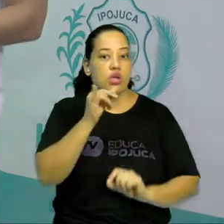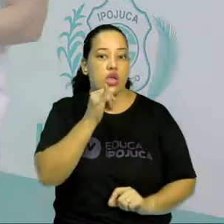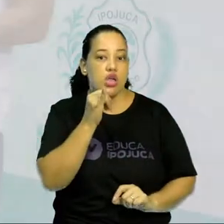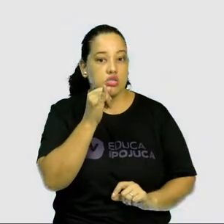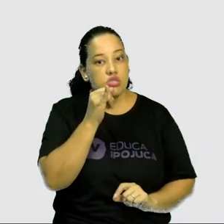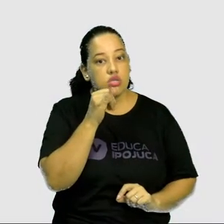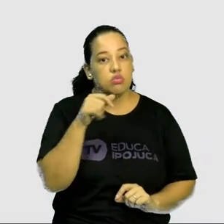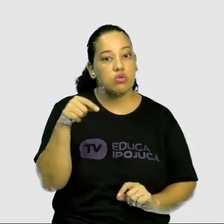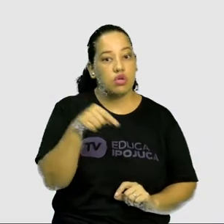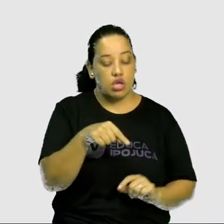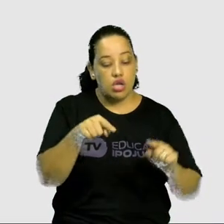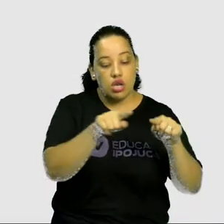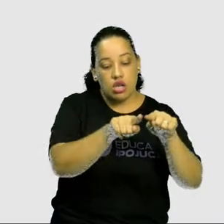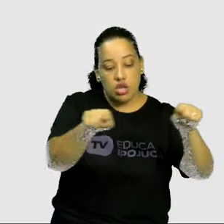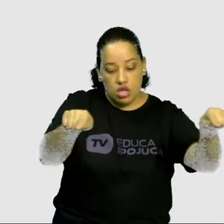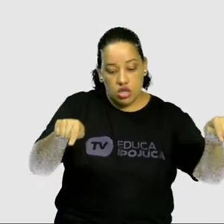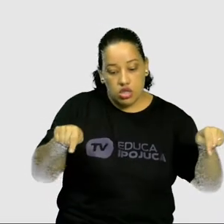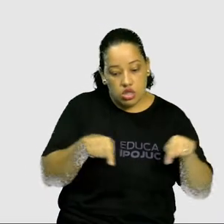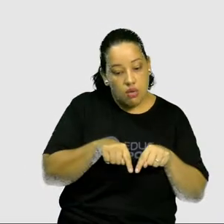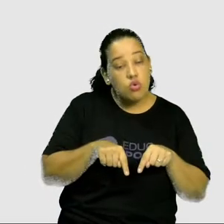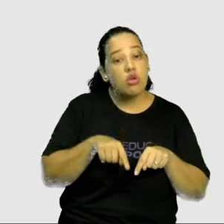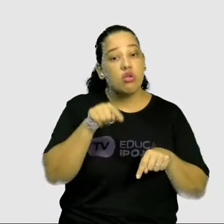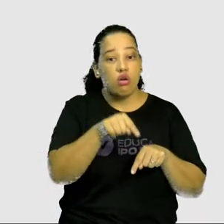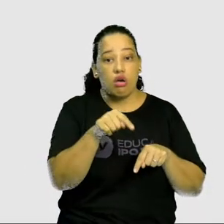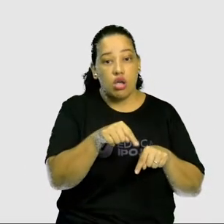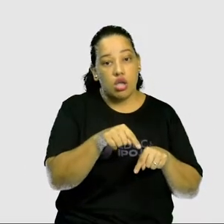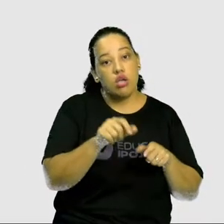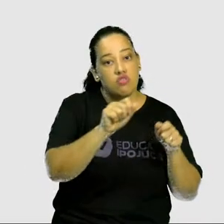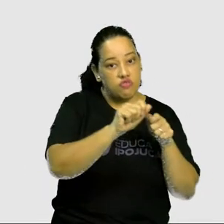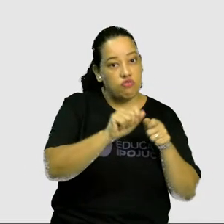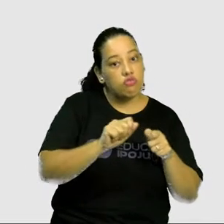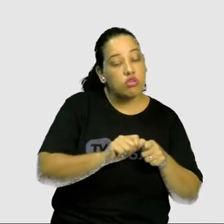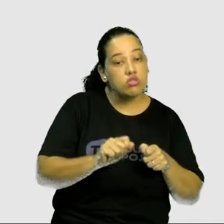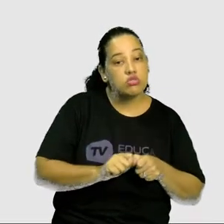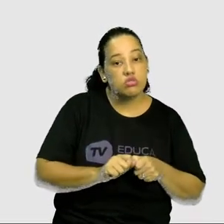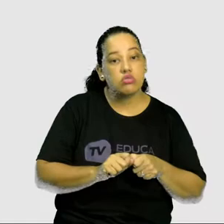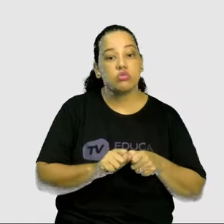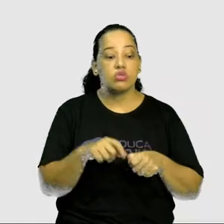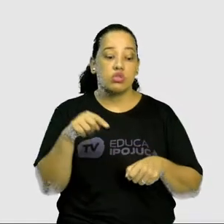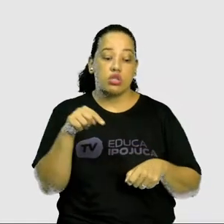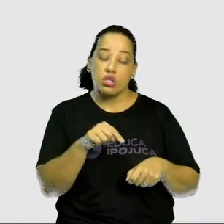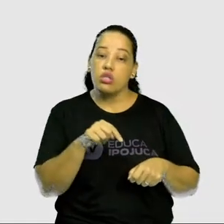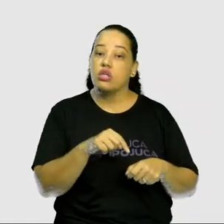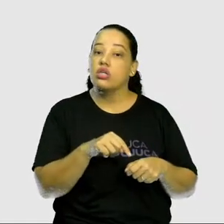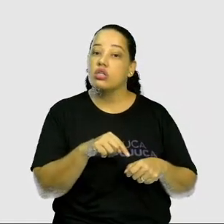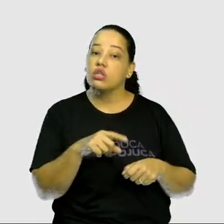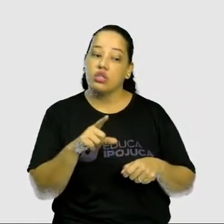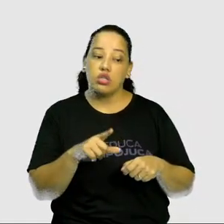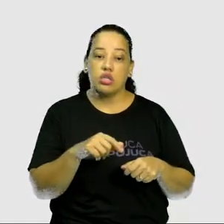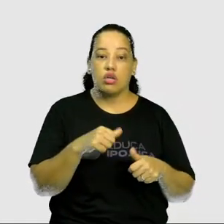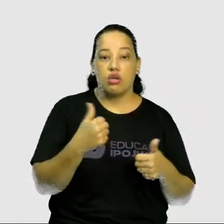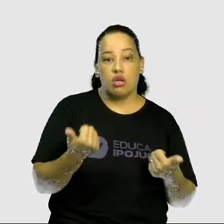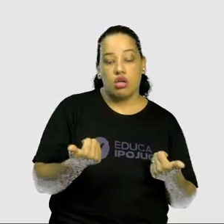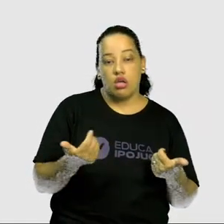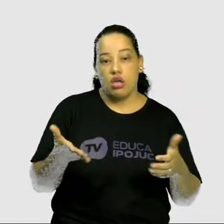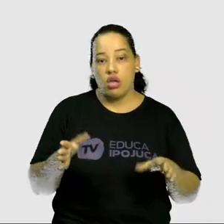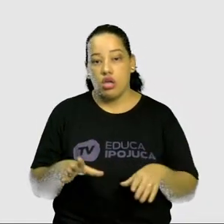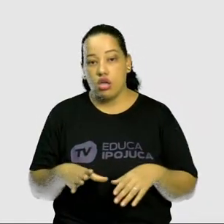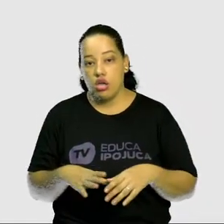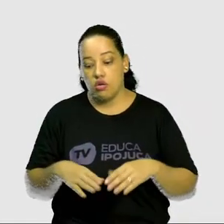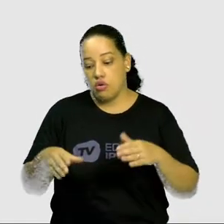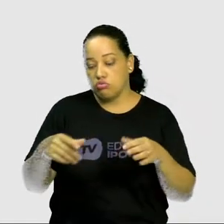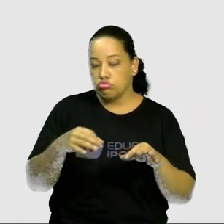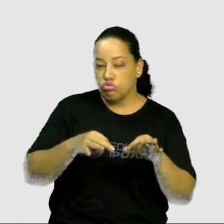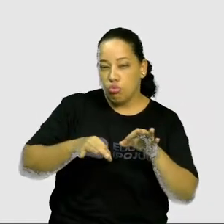um tabuleiro fabricado e não mais, como eu falei para vocês, um tabuleiro feito num